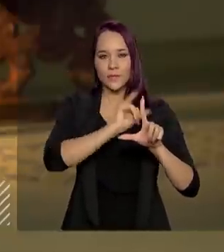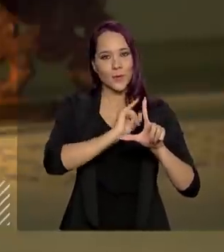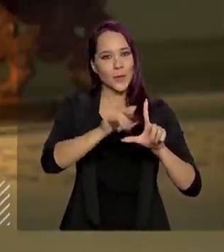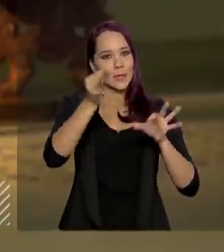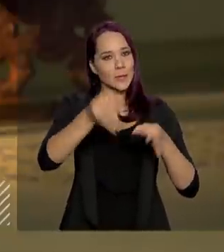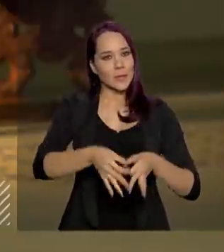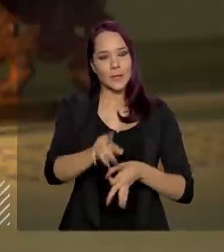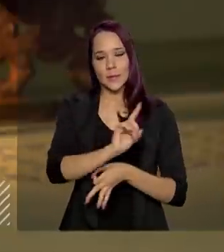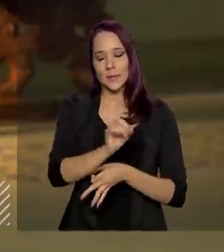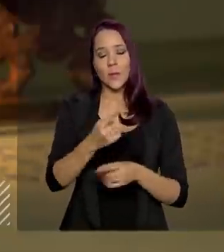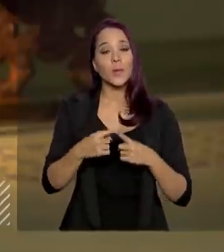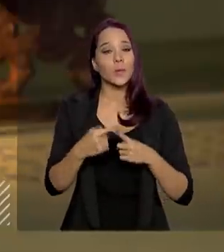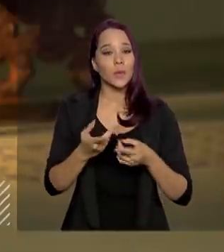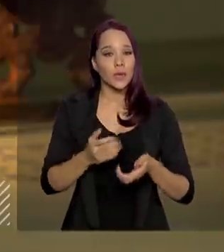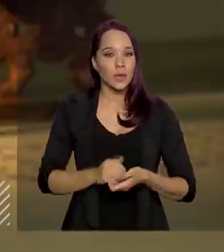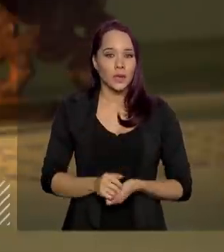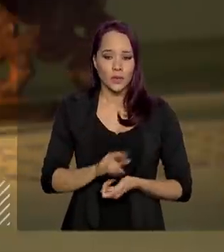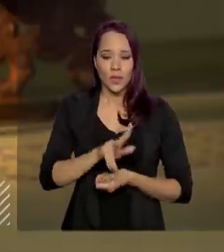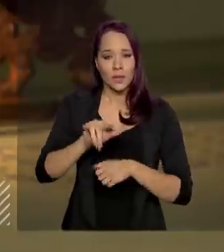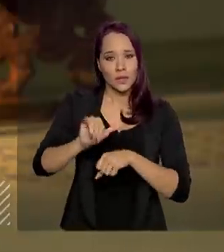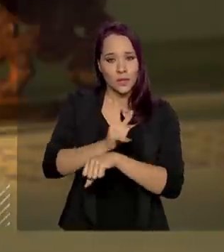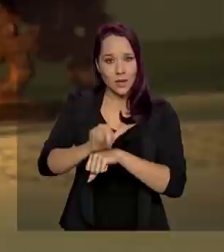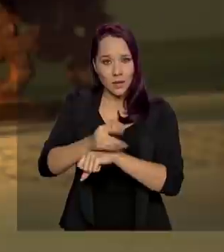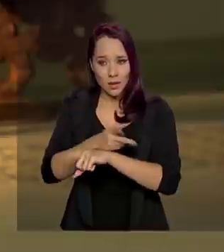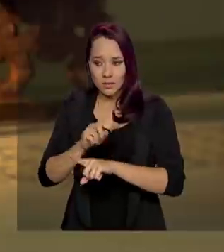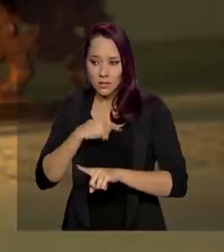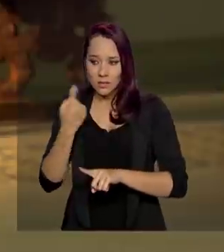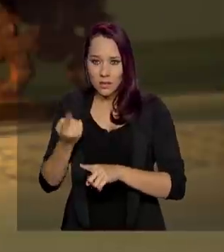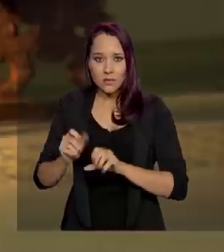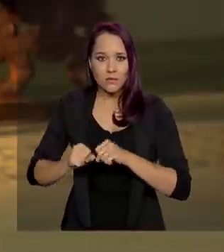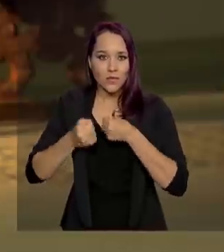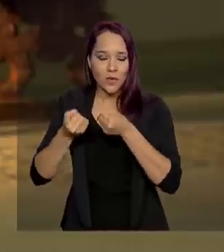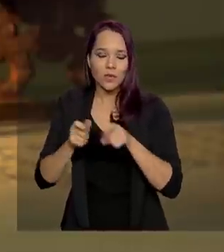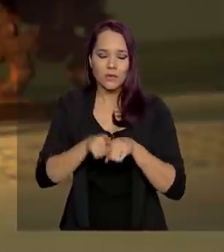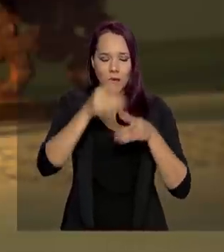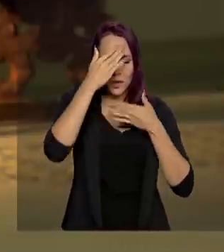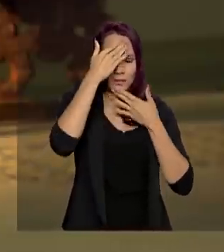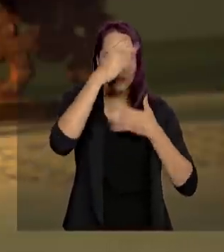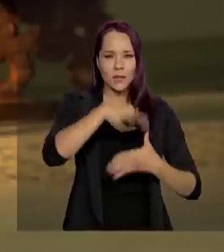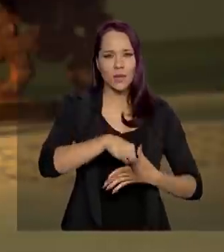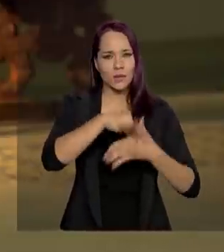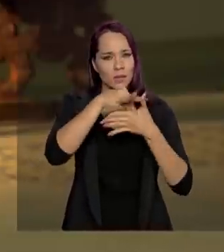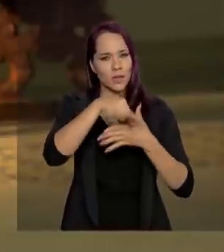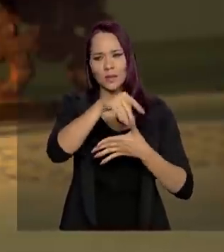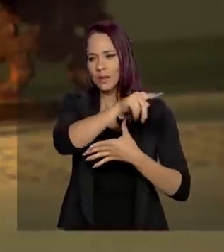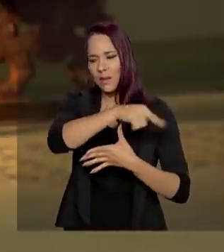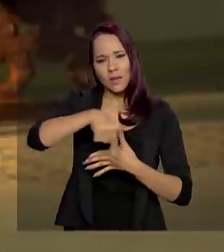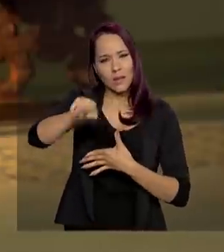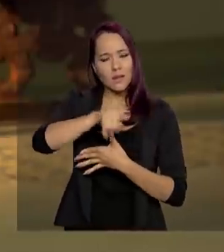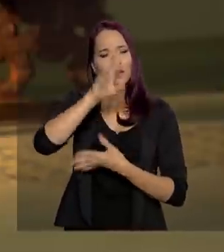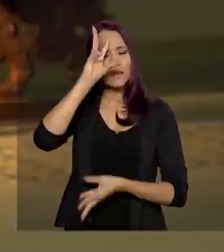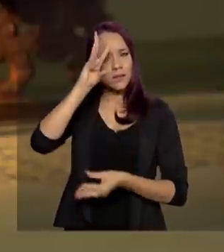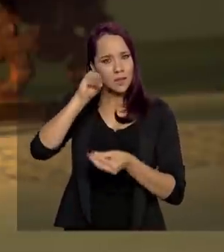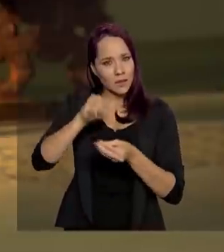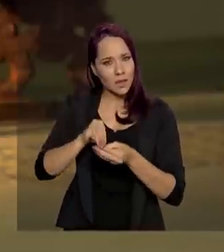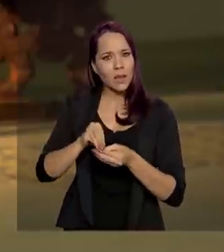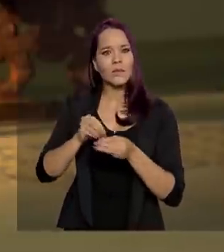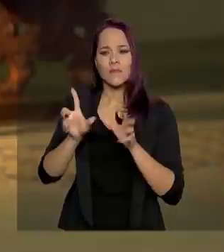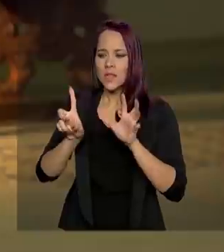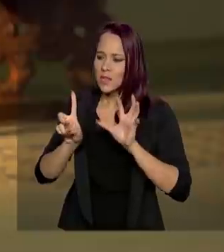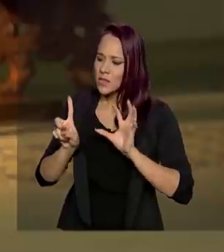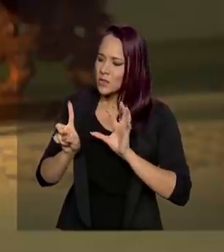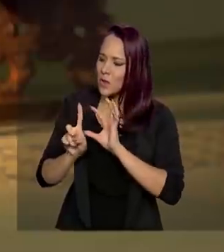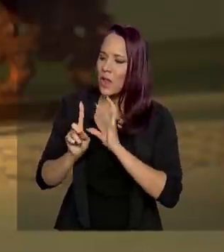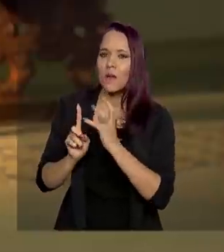E por que isso? Não só as medidas que nós tomamos, mas sempre o meu agradecimento às lideranças, aos caciques, que entenderam, fizeram isolamento,